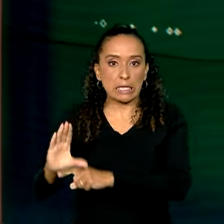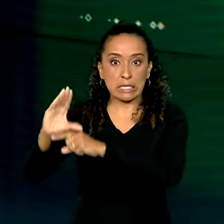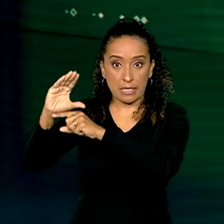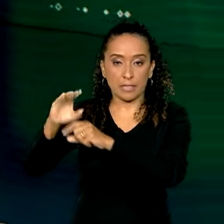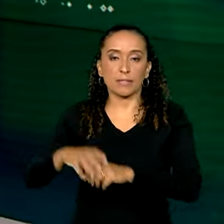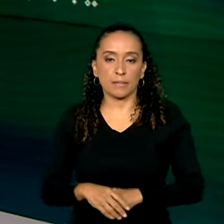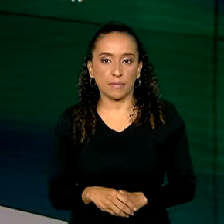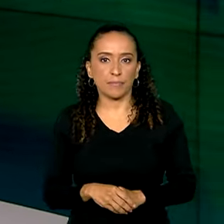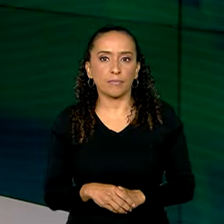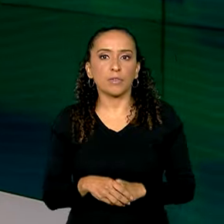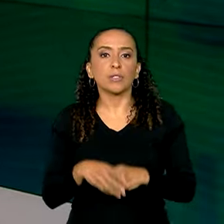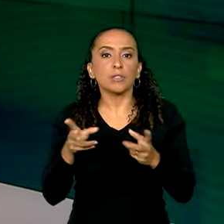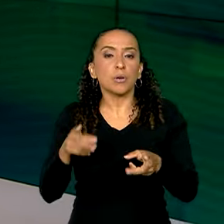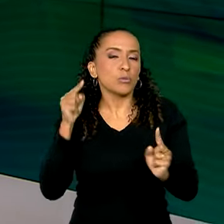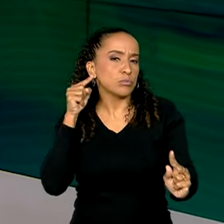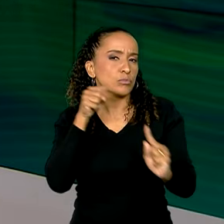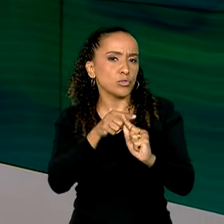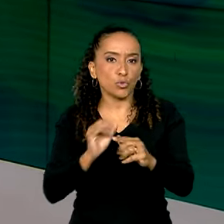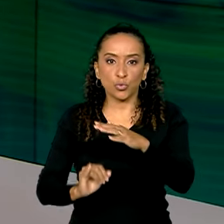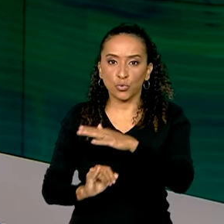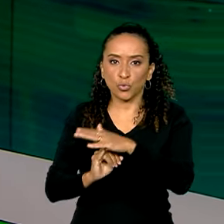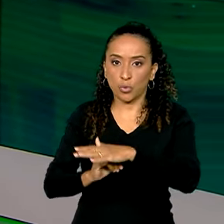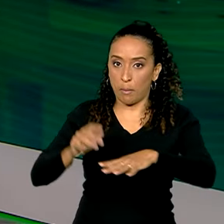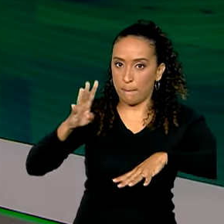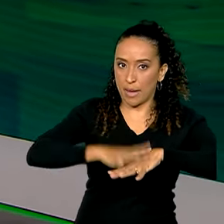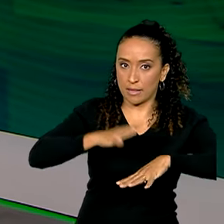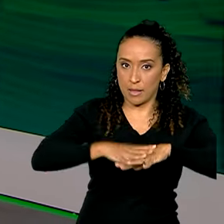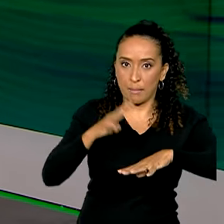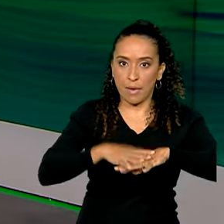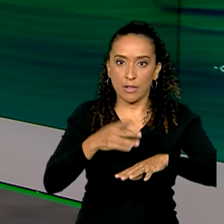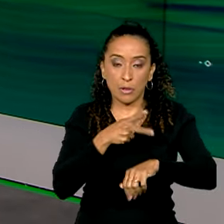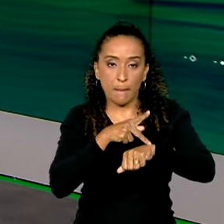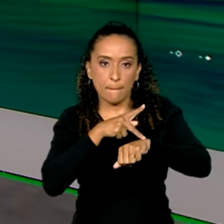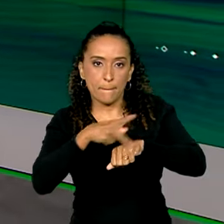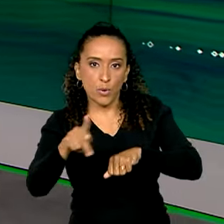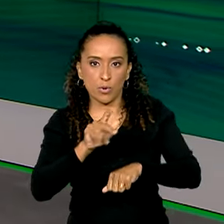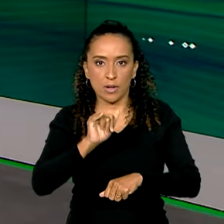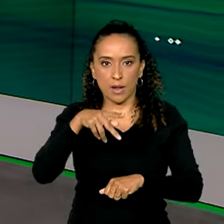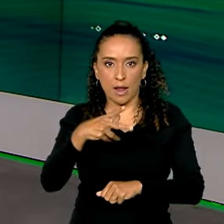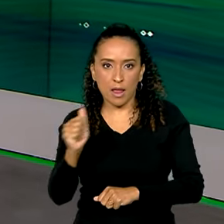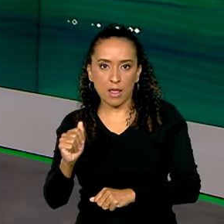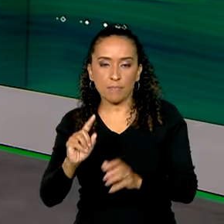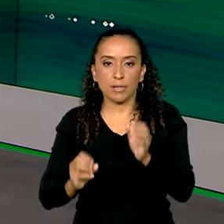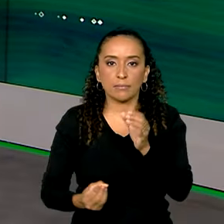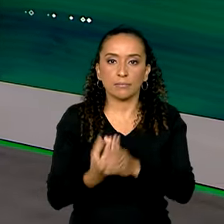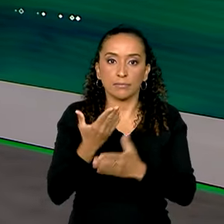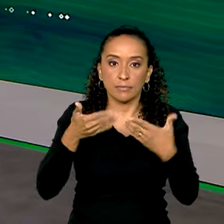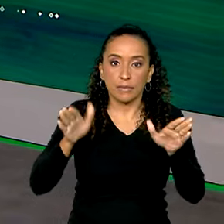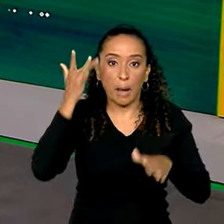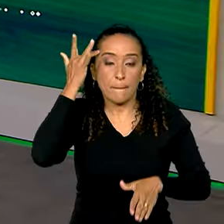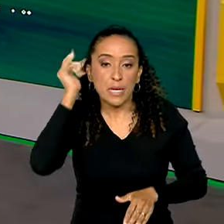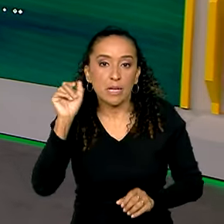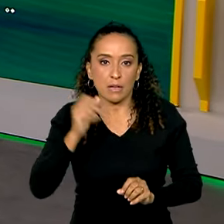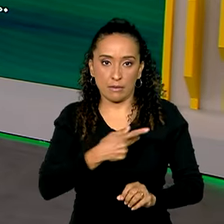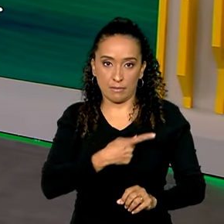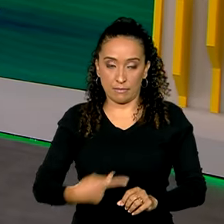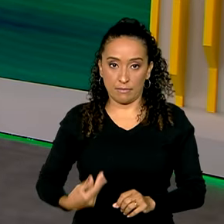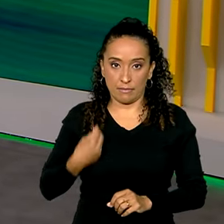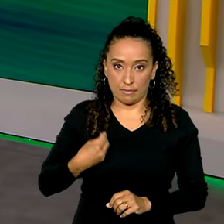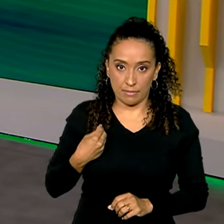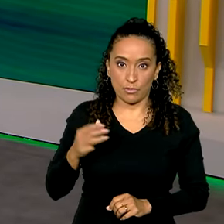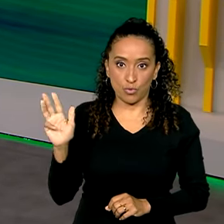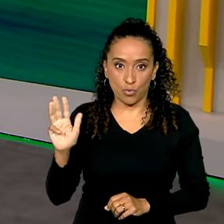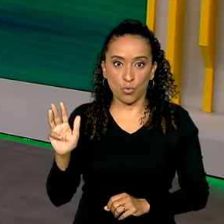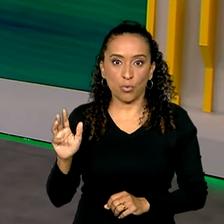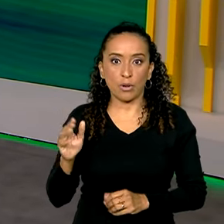ciência. Com esse objetivo, o Instituto de Matemática Pura e Aplicado, o IMPA, inaugura amanhã, com a presença do presidente Lula,